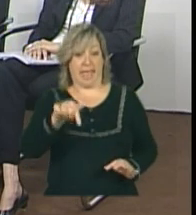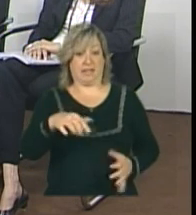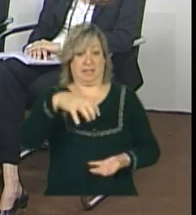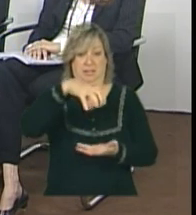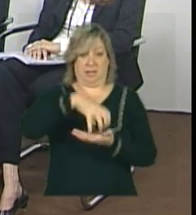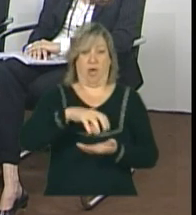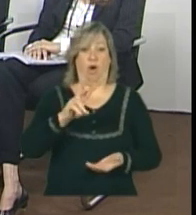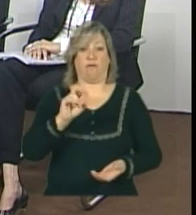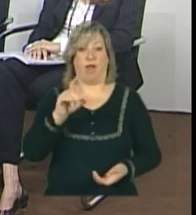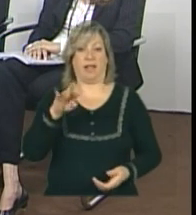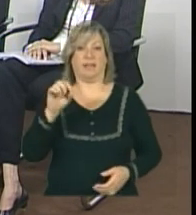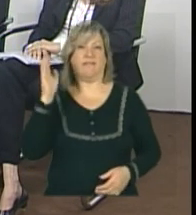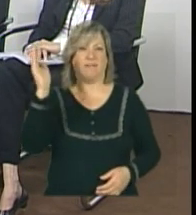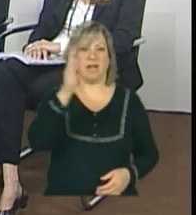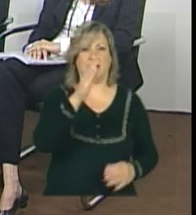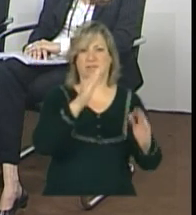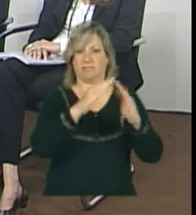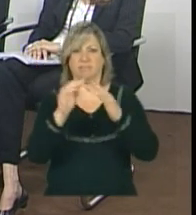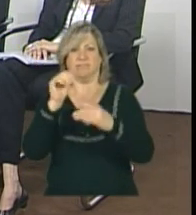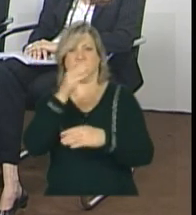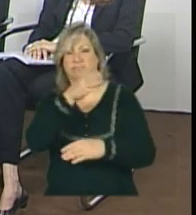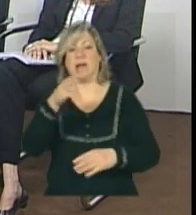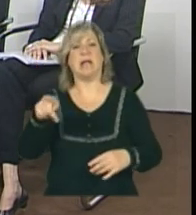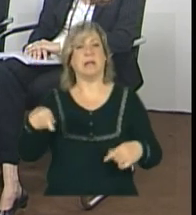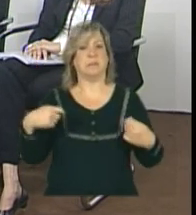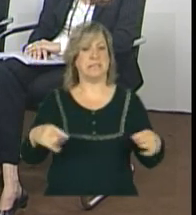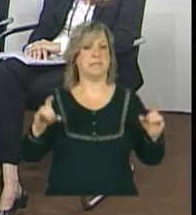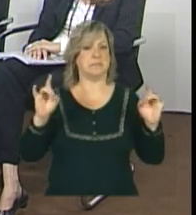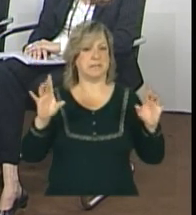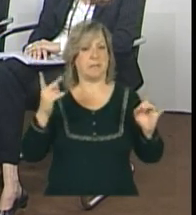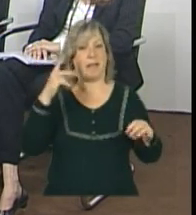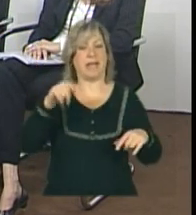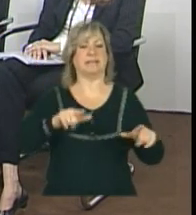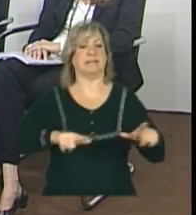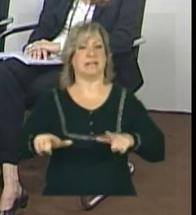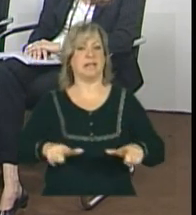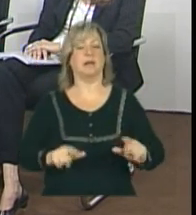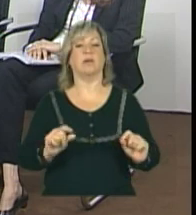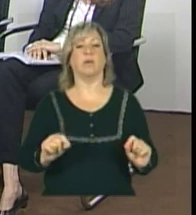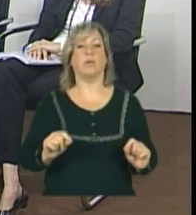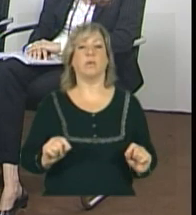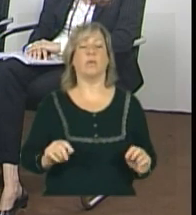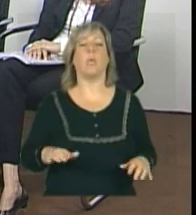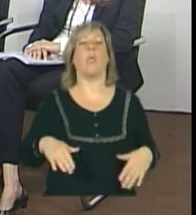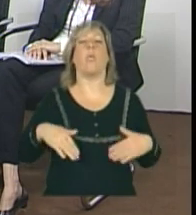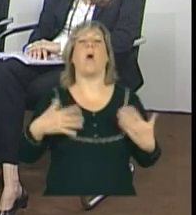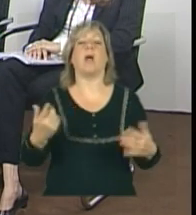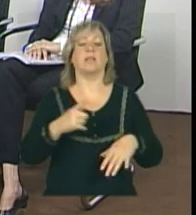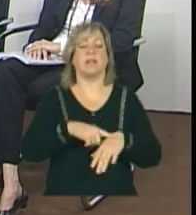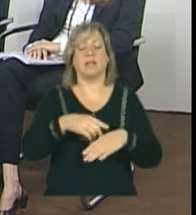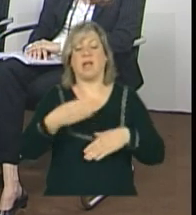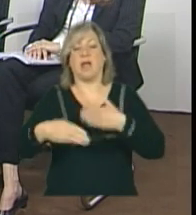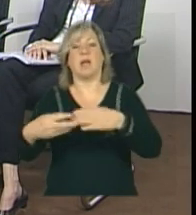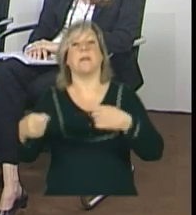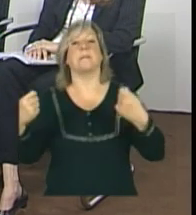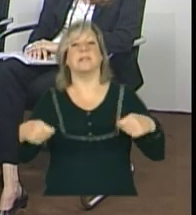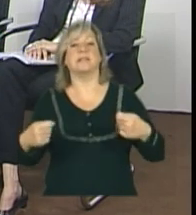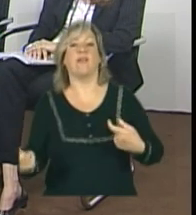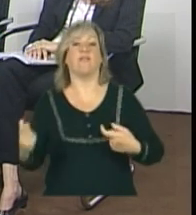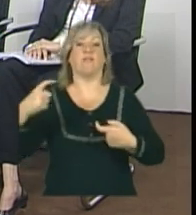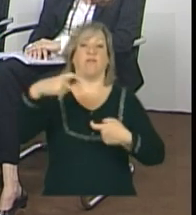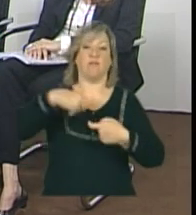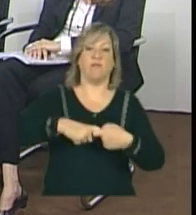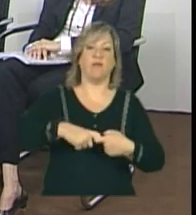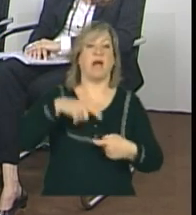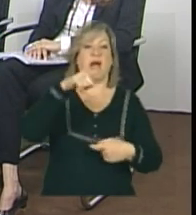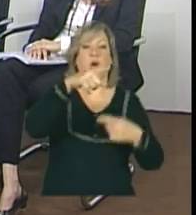volante, ela tem de ser específica para esse tipo de serviço e de quanto em quanto tempo essa equipe tem de voltar àquela